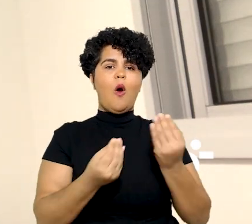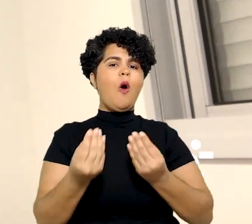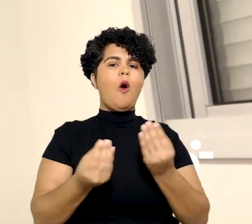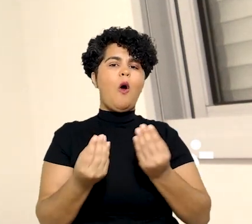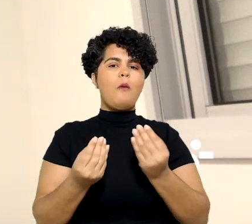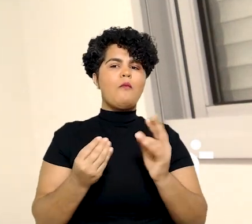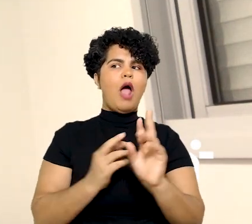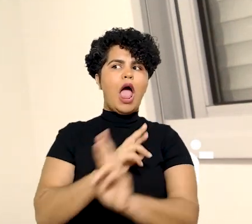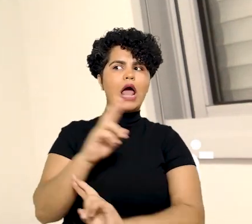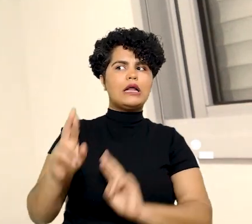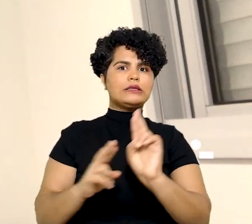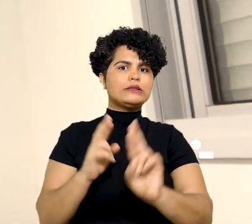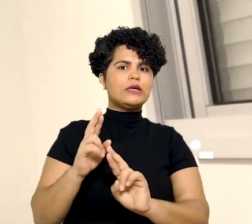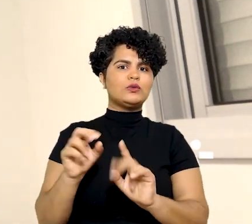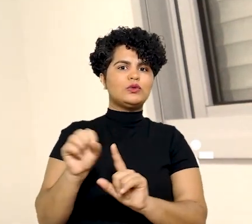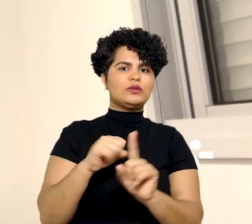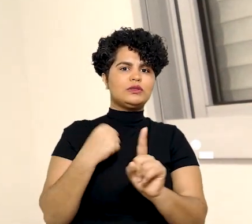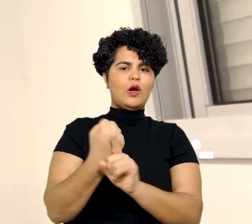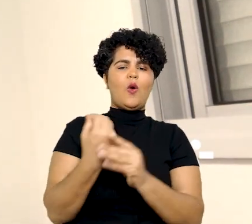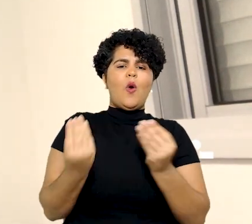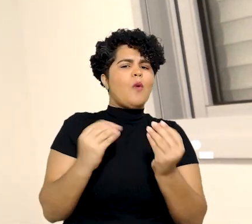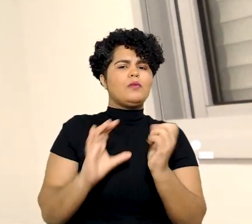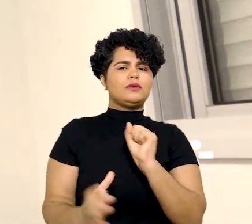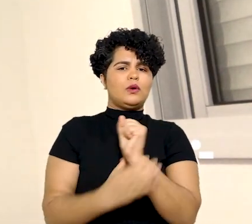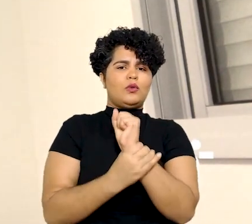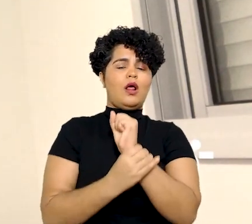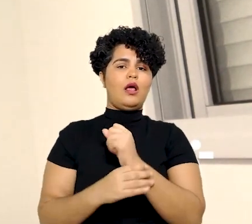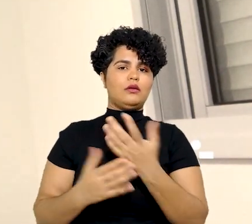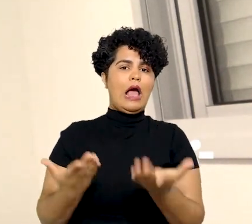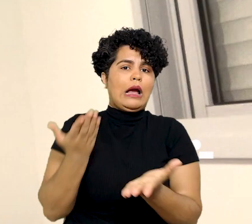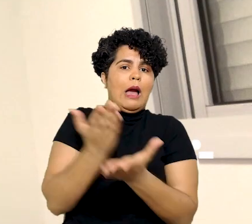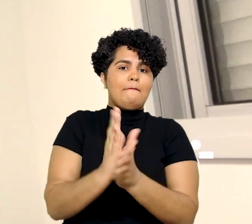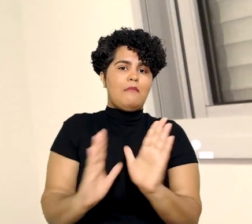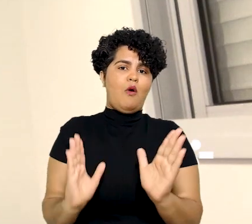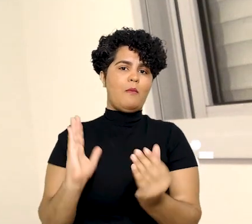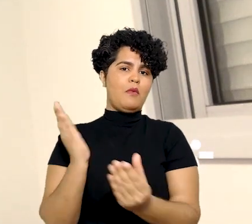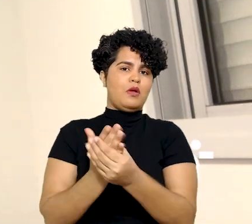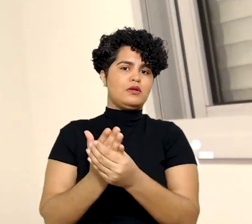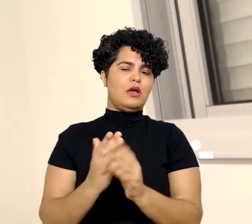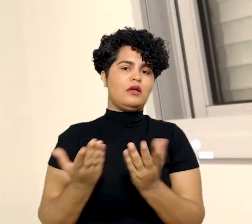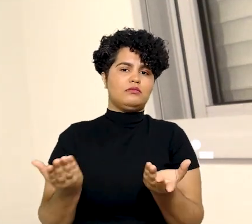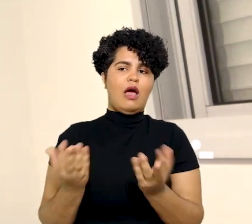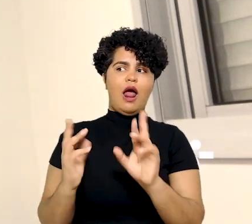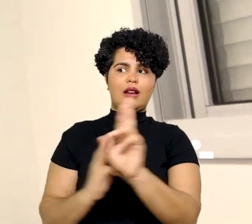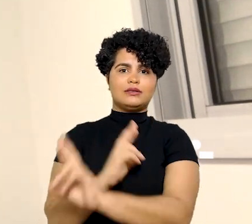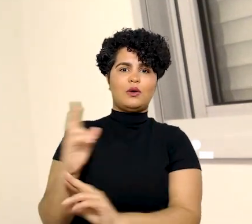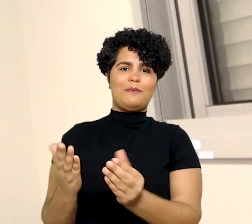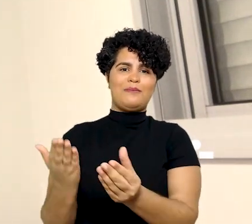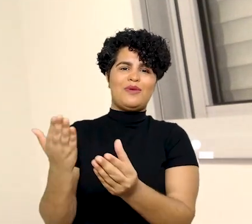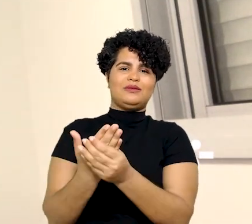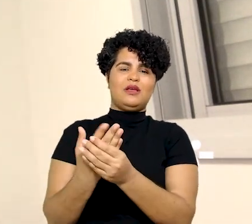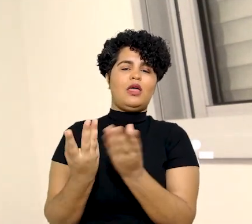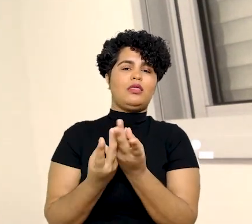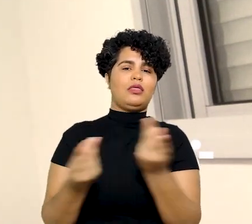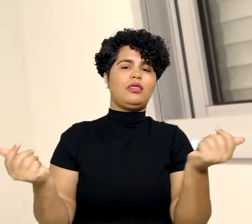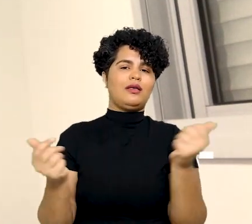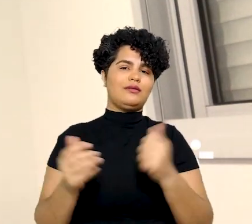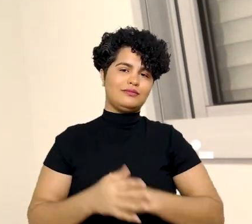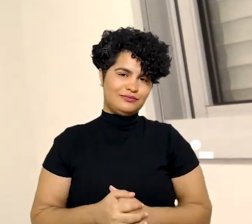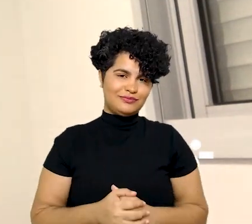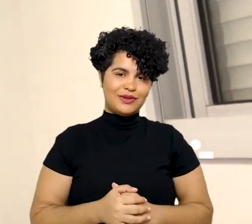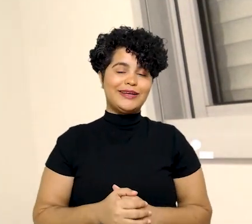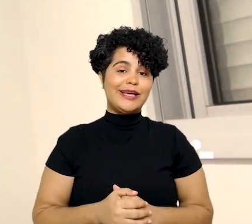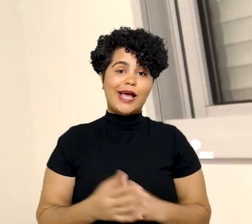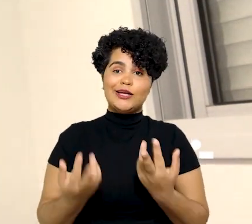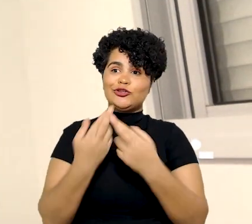segurança das relações sociais, porque seria a extinção desse processo executivo e essa relação processual estaria